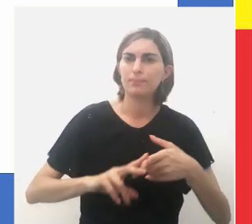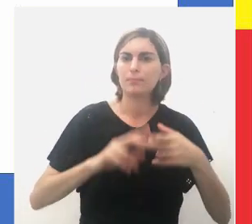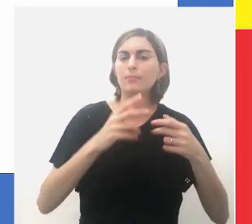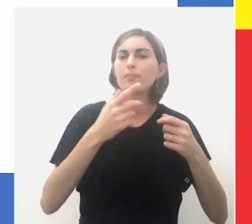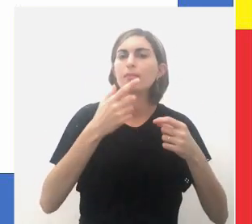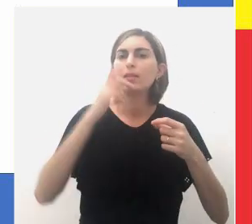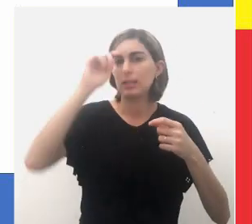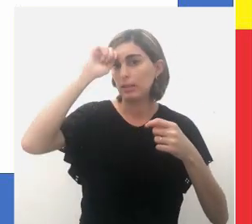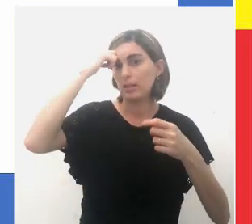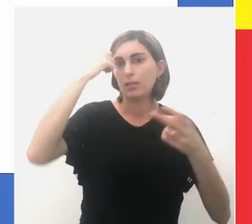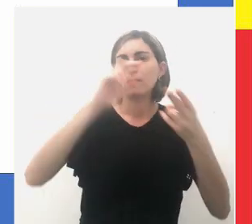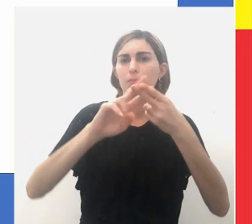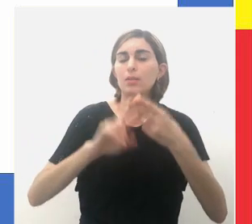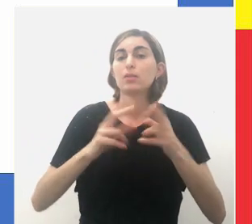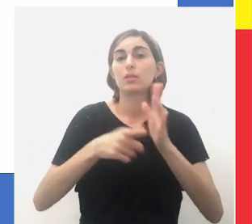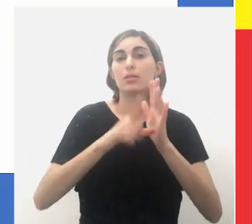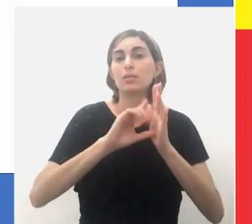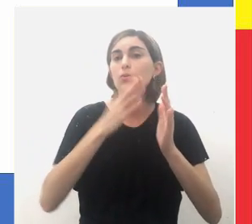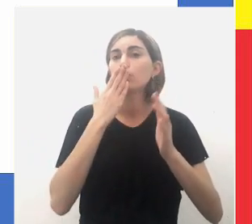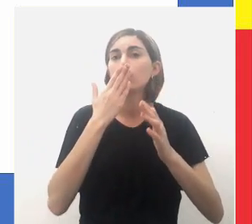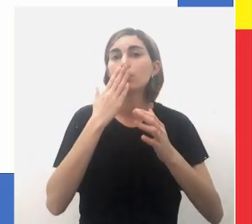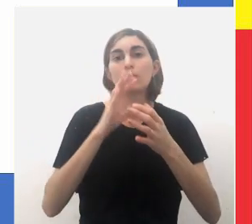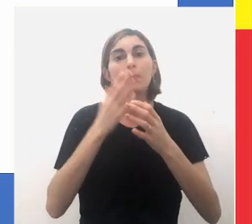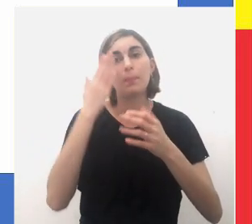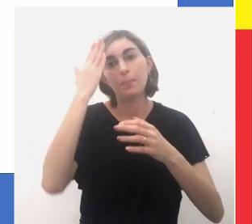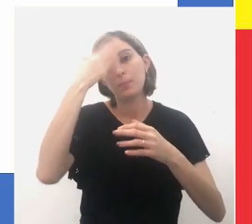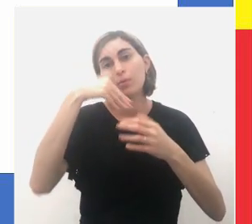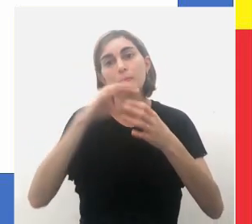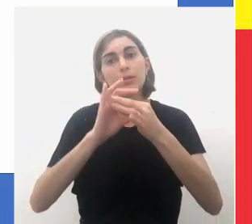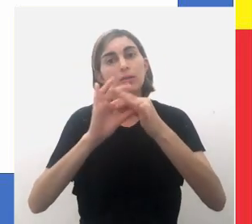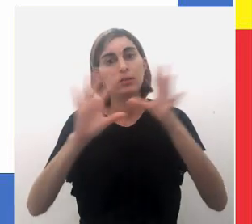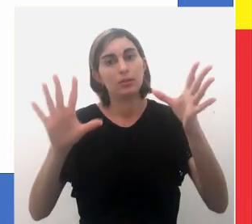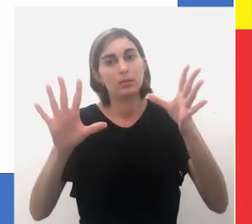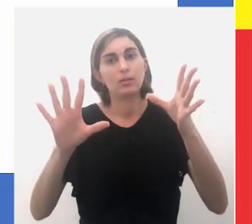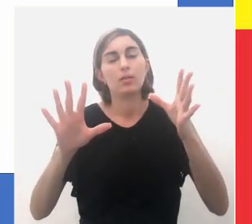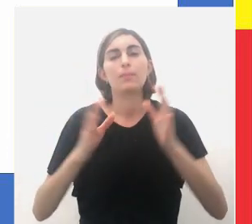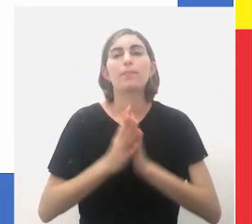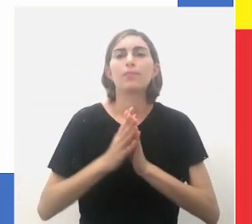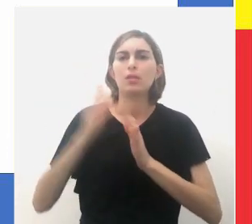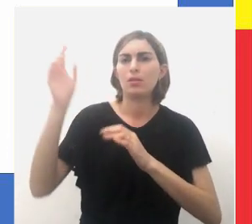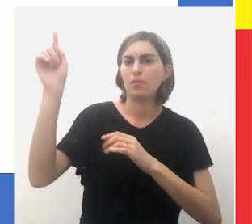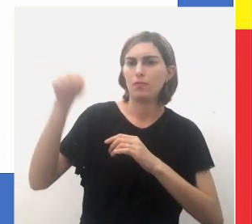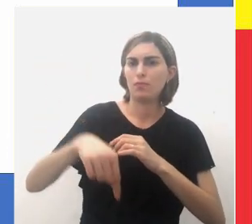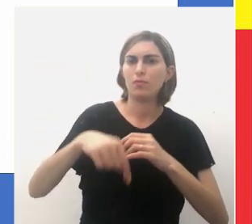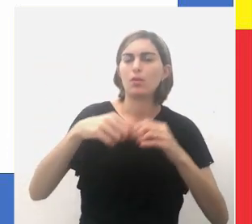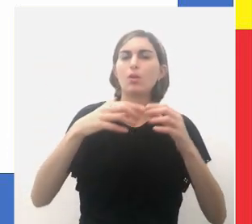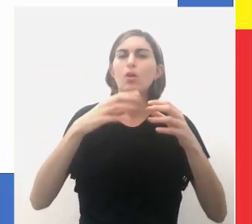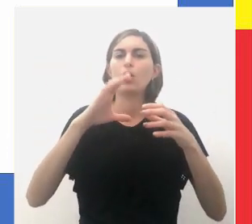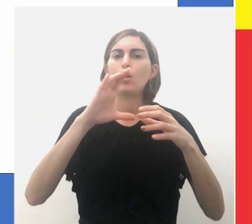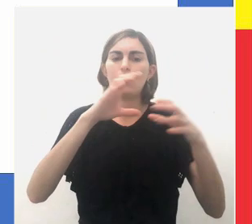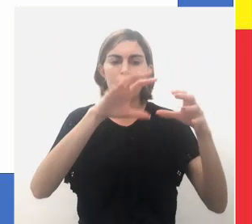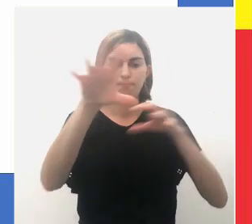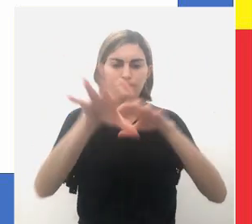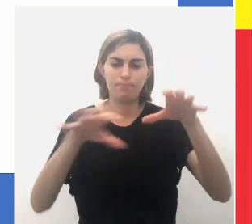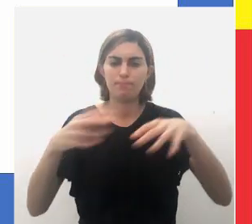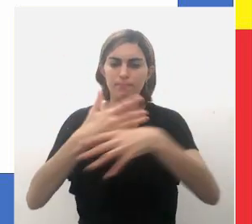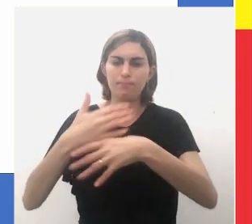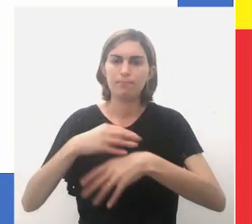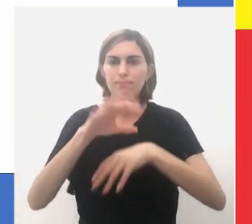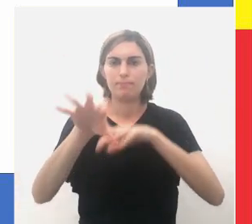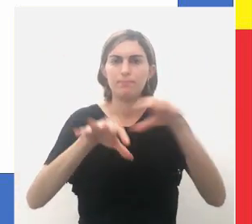-membros dos índios, aos quais se prometia liberdade, serem trazidas as vilas coloniais,